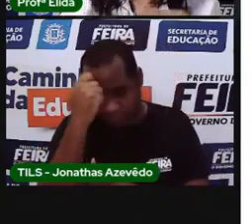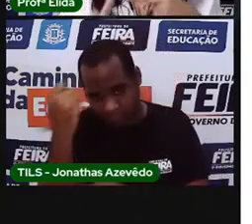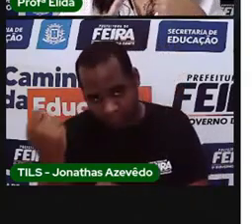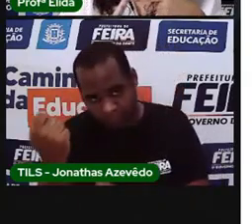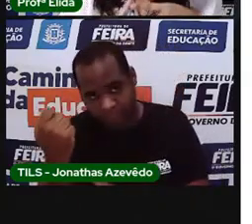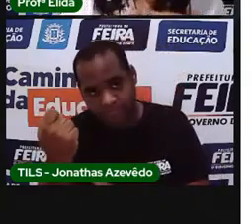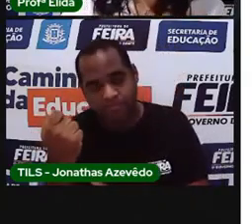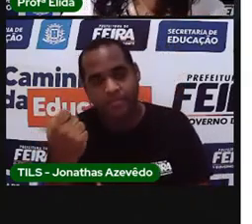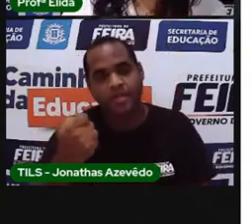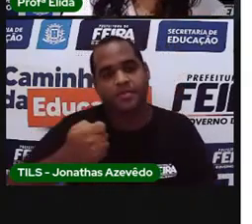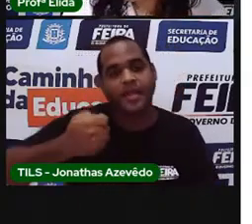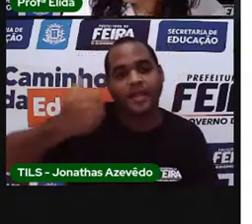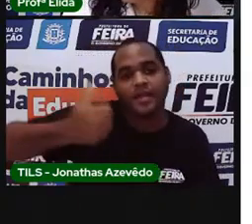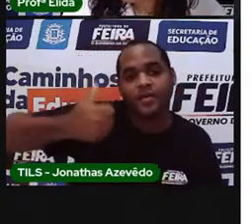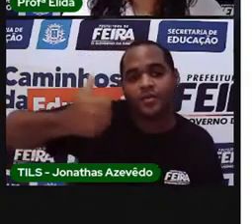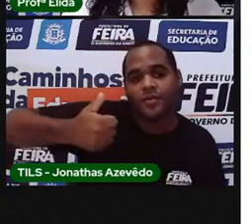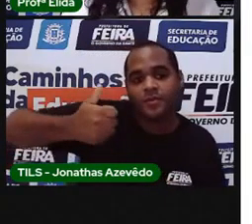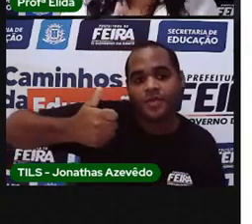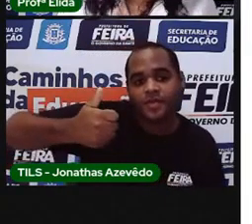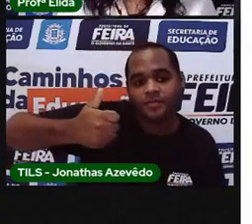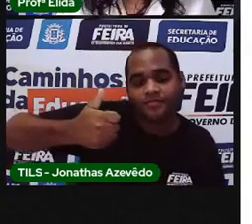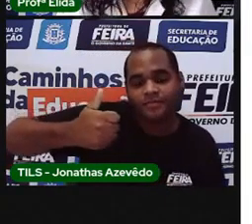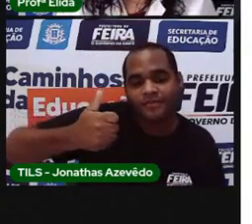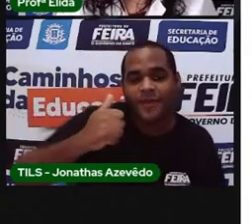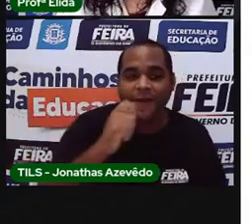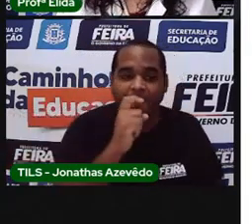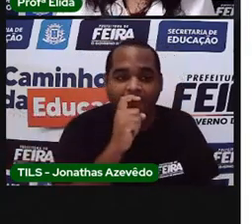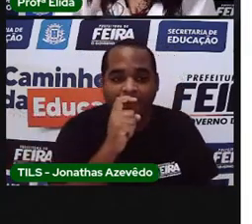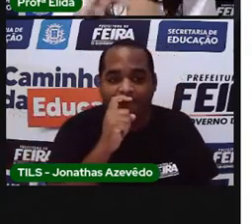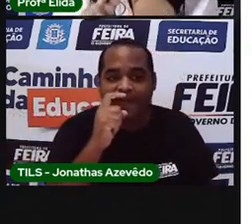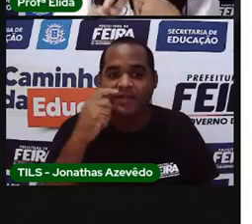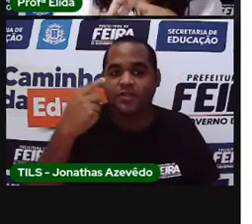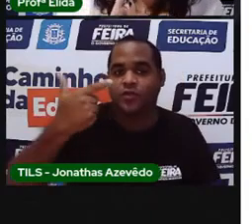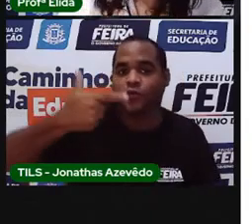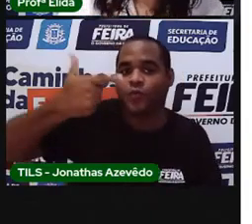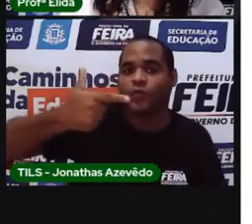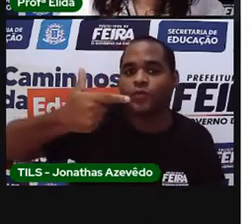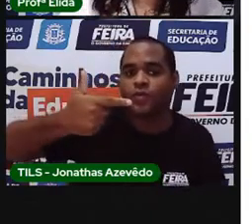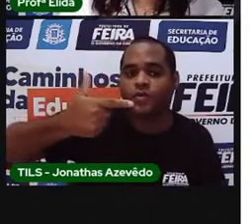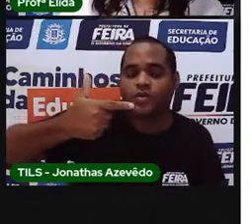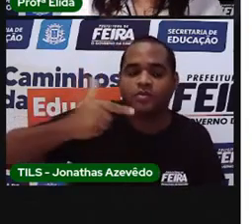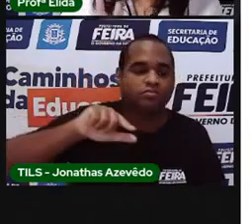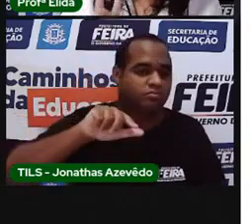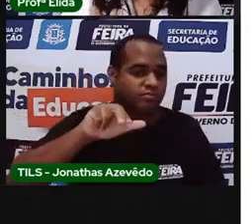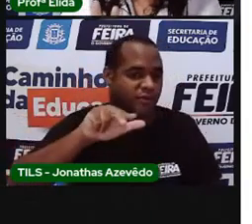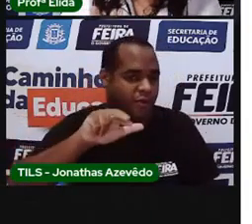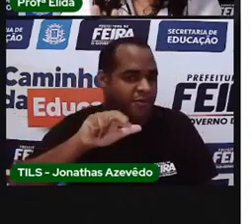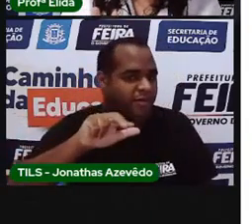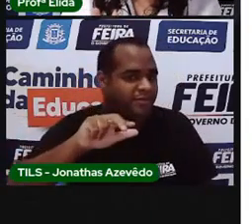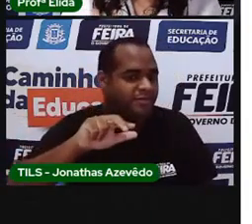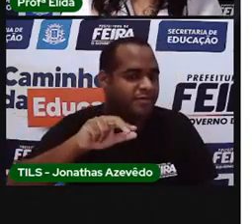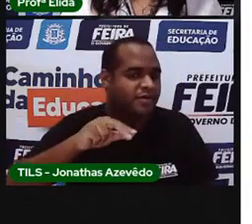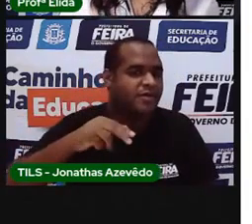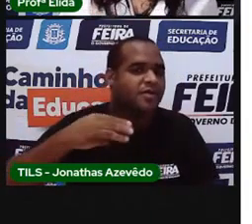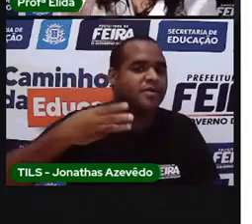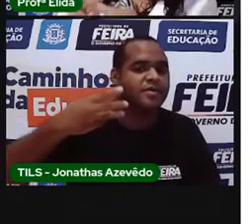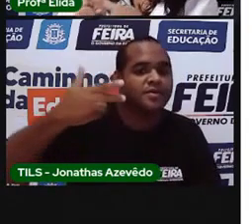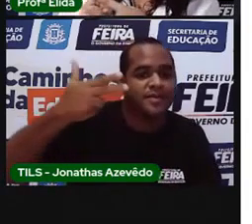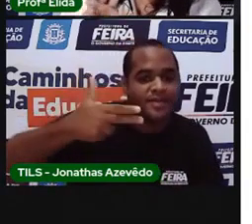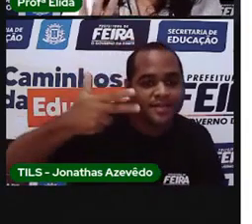mão. O primeiro foi o seu pai. O segundo, o seu irmão.